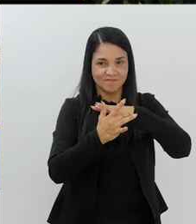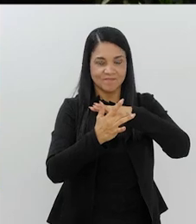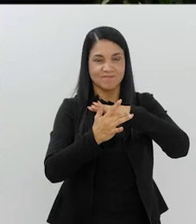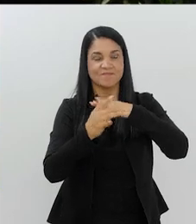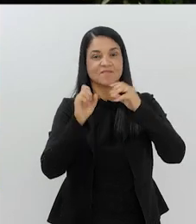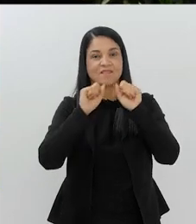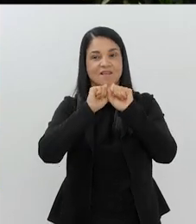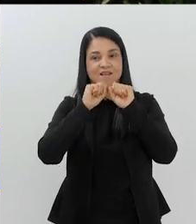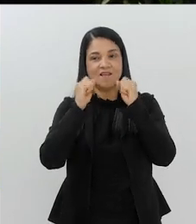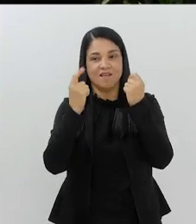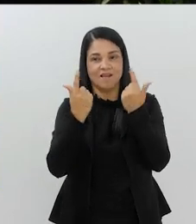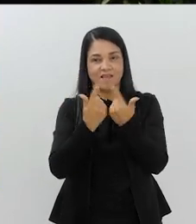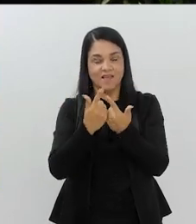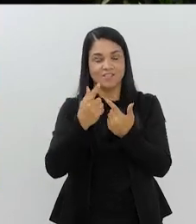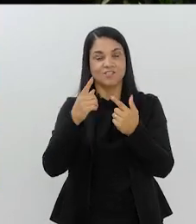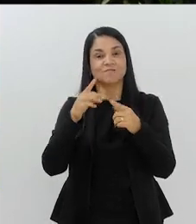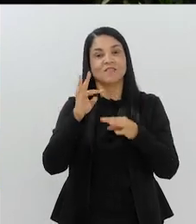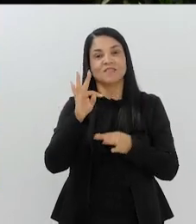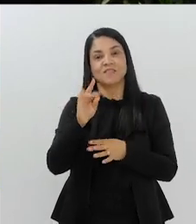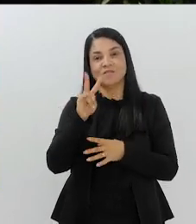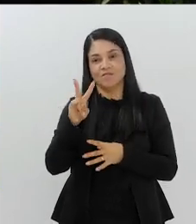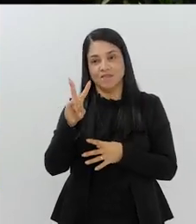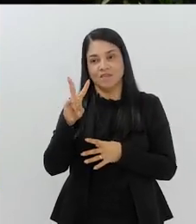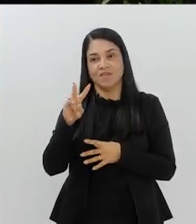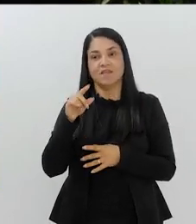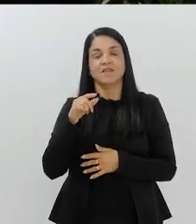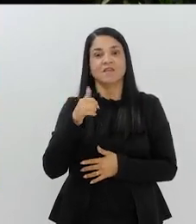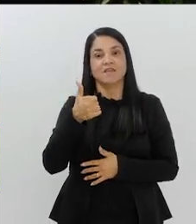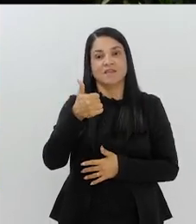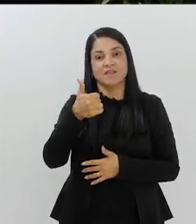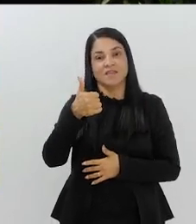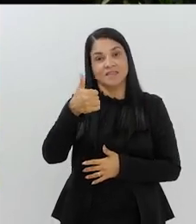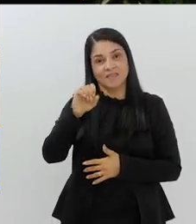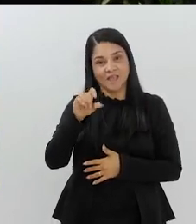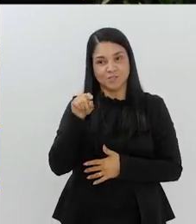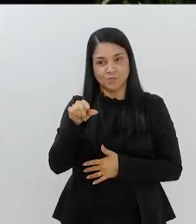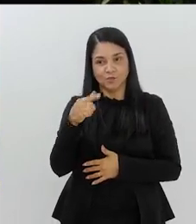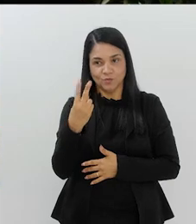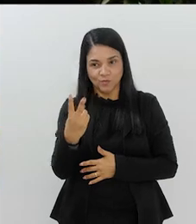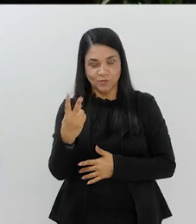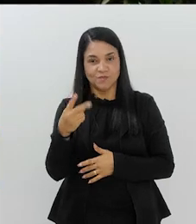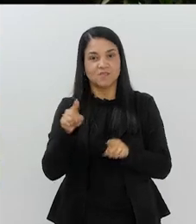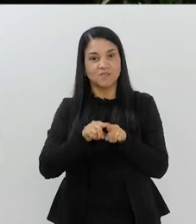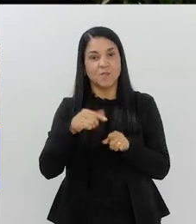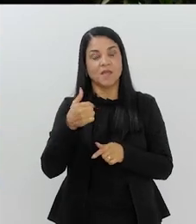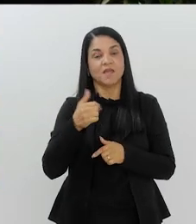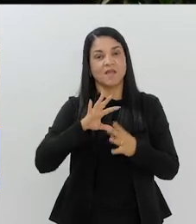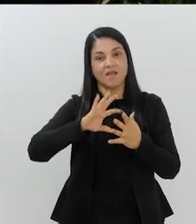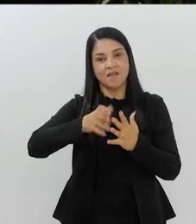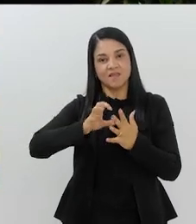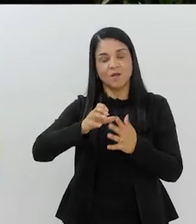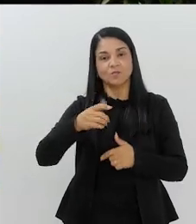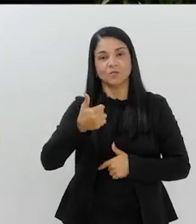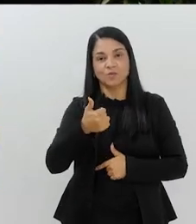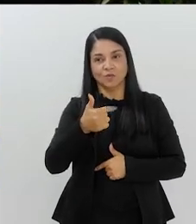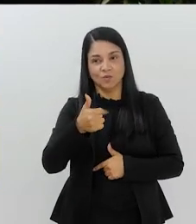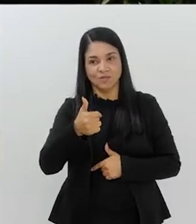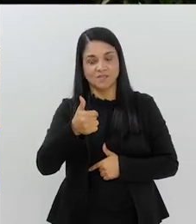também nas nossas redes sociais. Na TV aberta, no canal 10.2 e no canal 12 da NET.